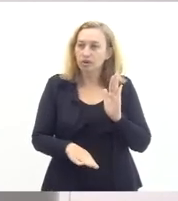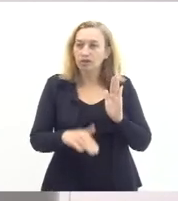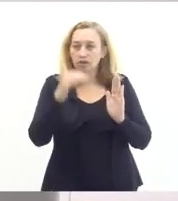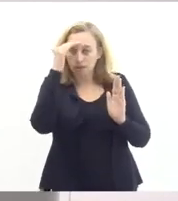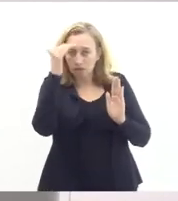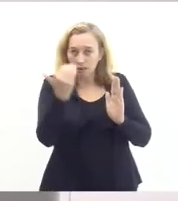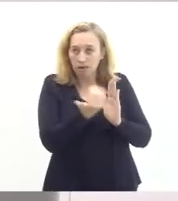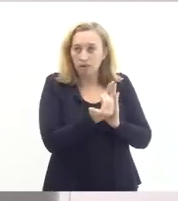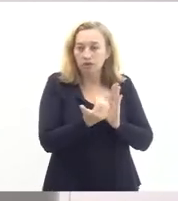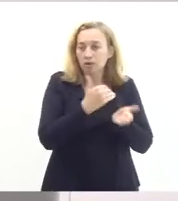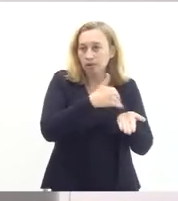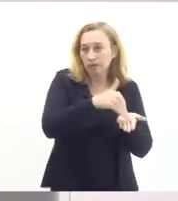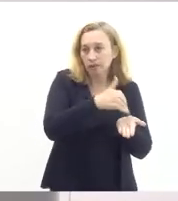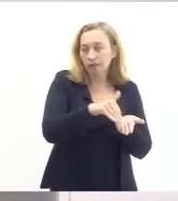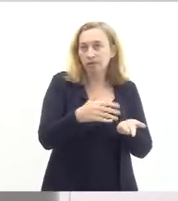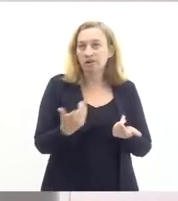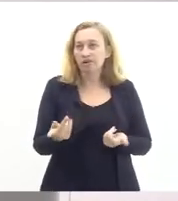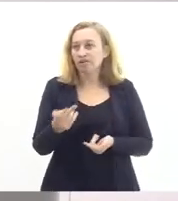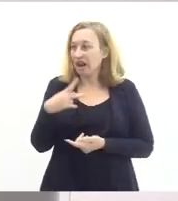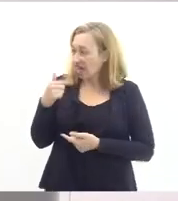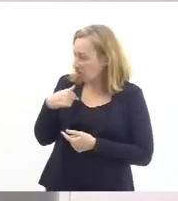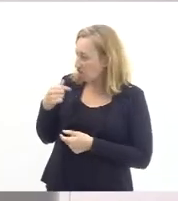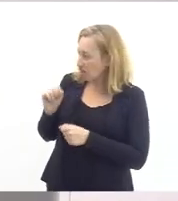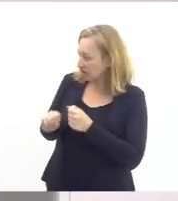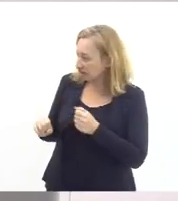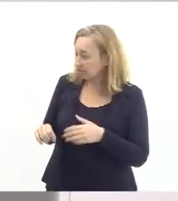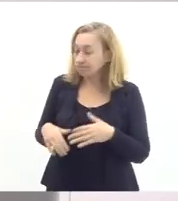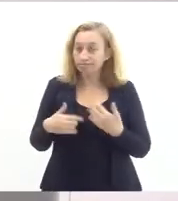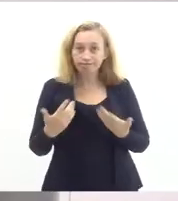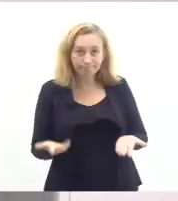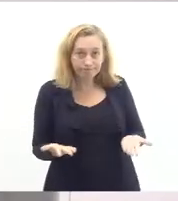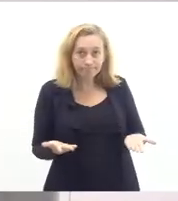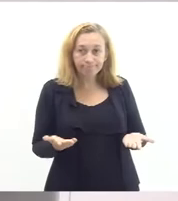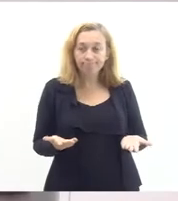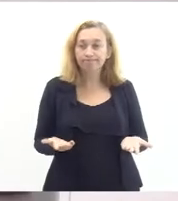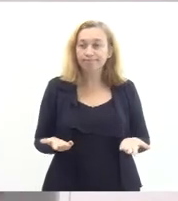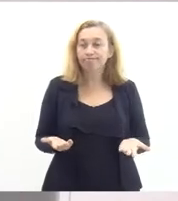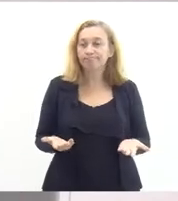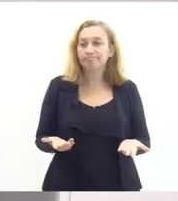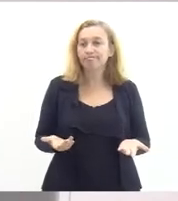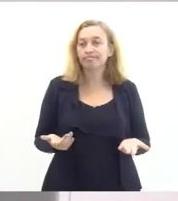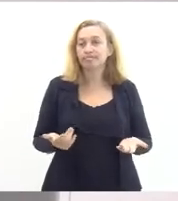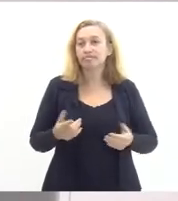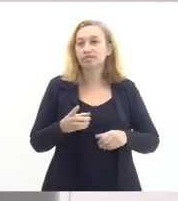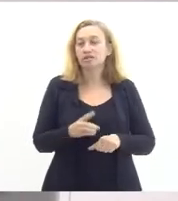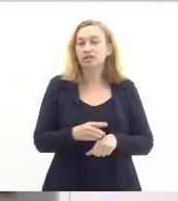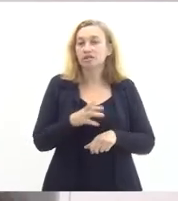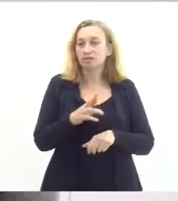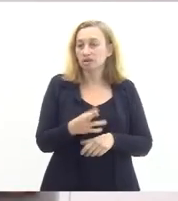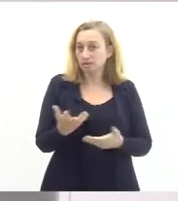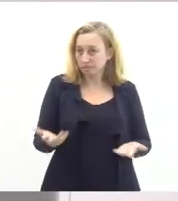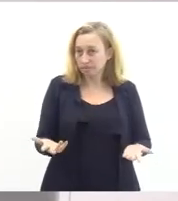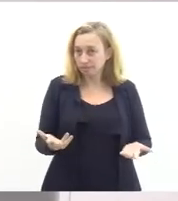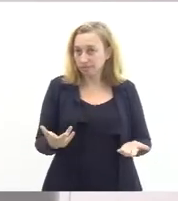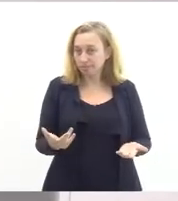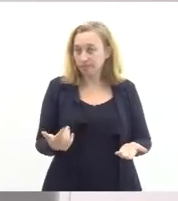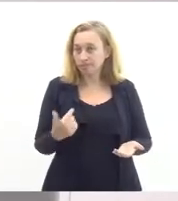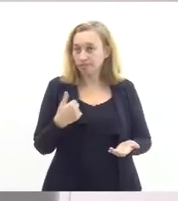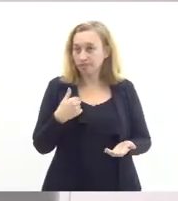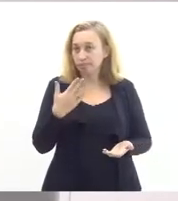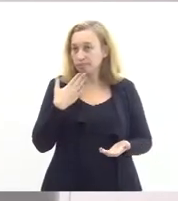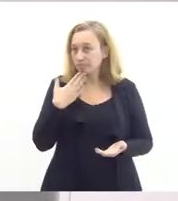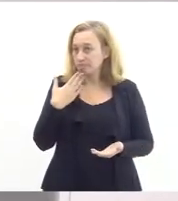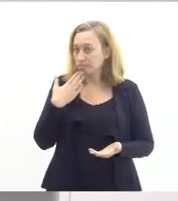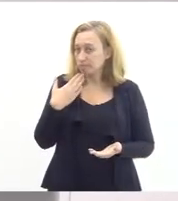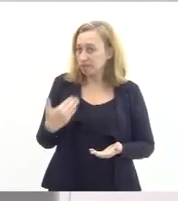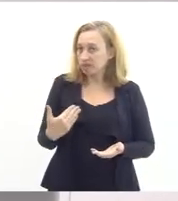não adianta a Seduc falar toda hora não, eu vou fazer mas aí é a coisa eu era aluno de doutorado aí eu chego para o meu orientador assim